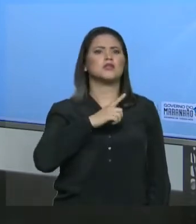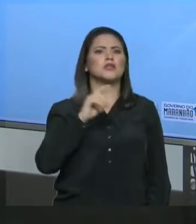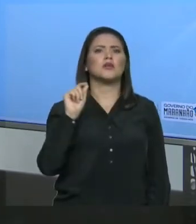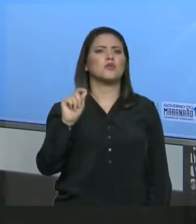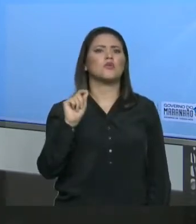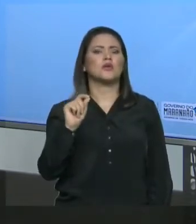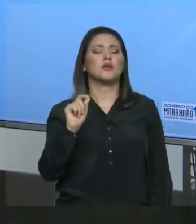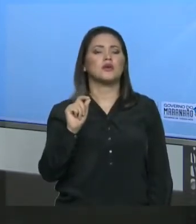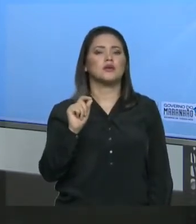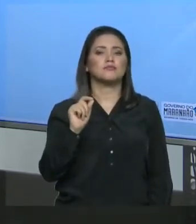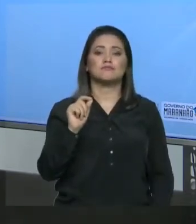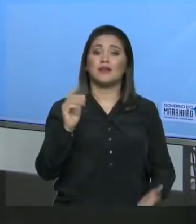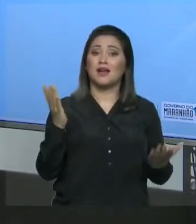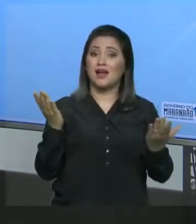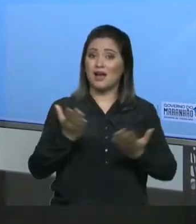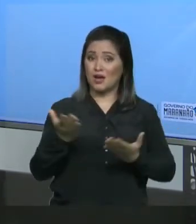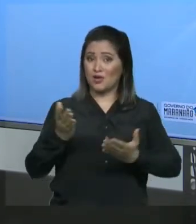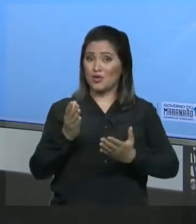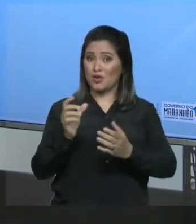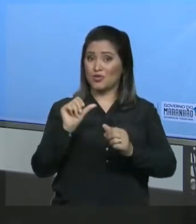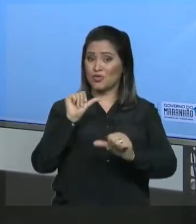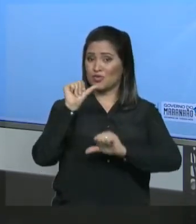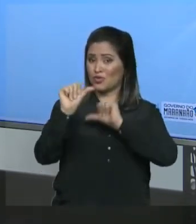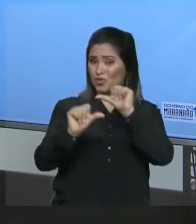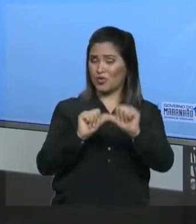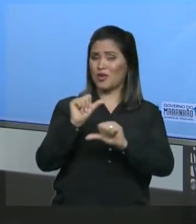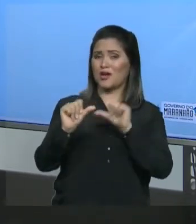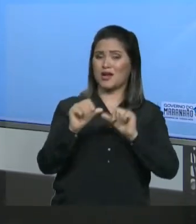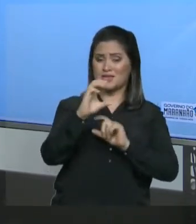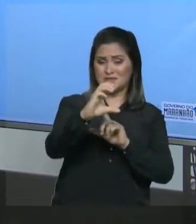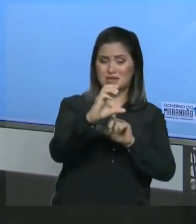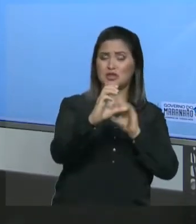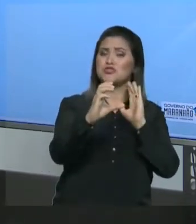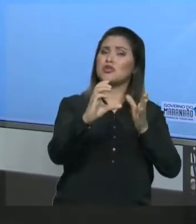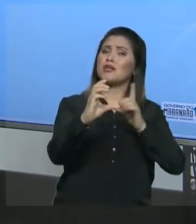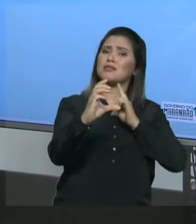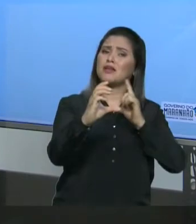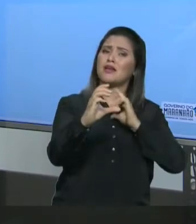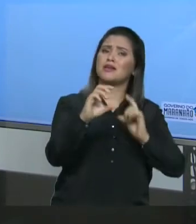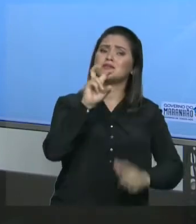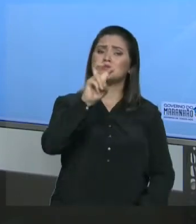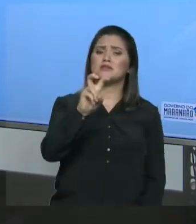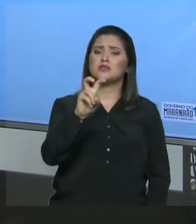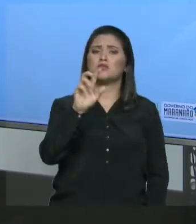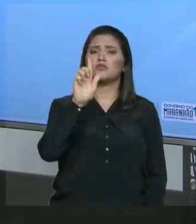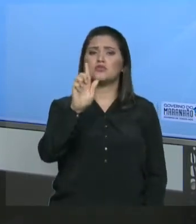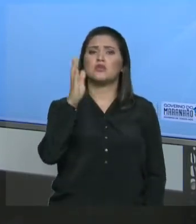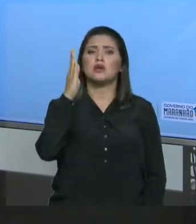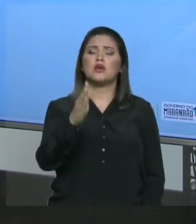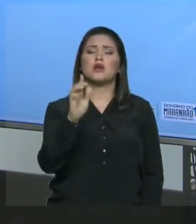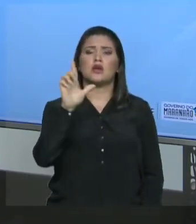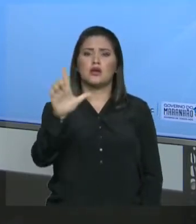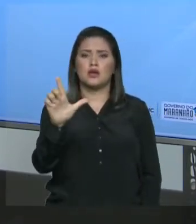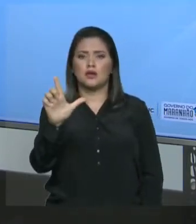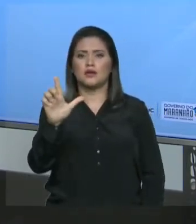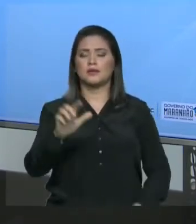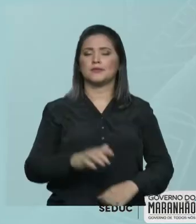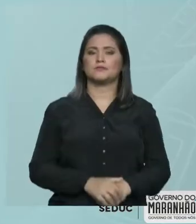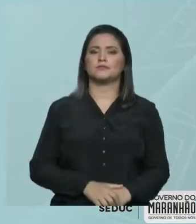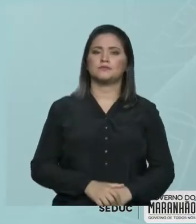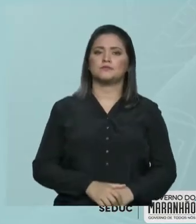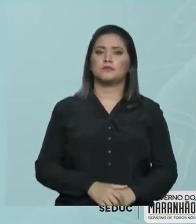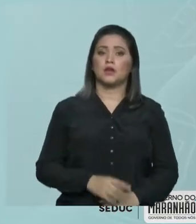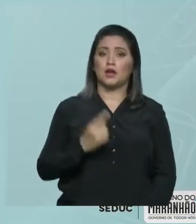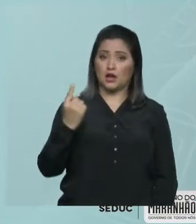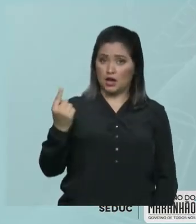calcular a concentração, ele está te dando. A concentração é de 5 gramas por litro. O quer dizer isso? Que a cada litro da solução,